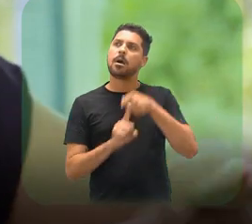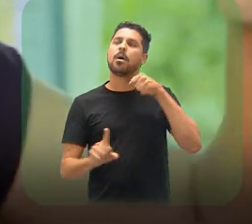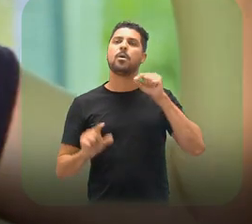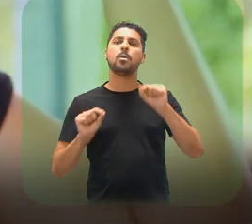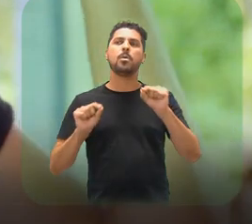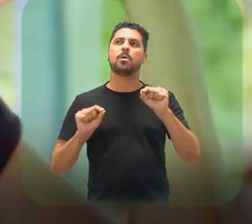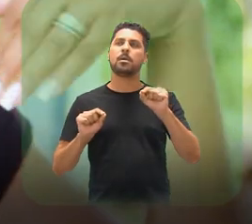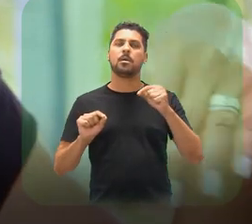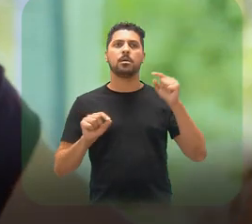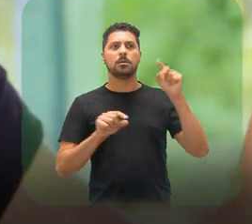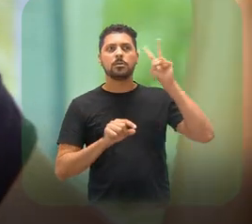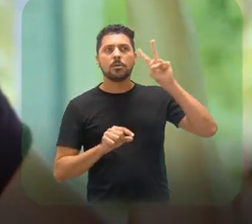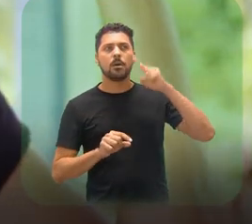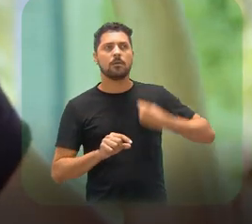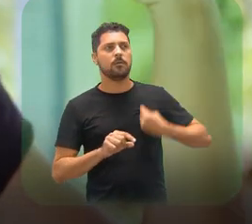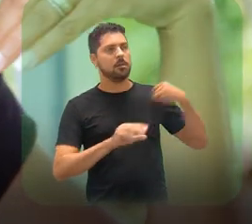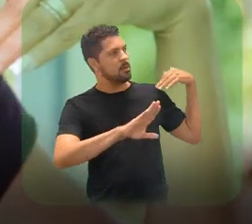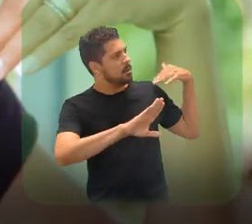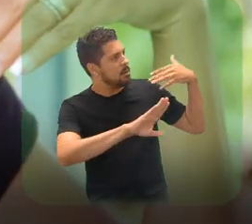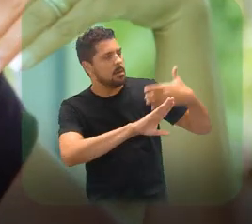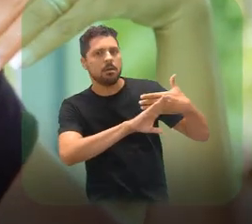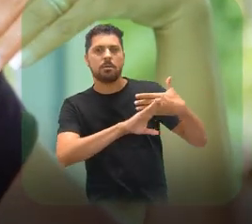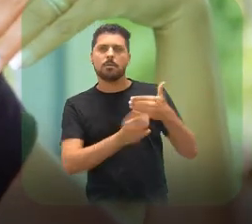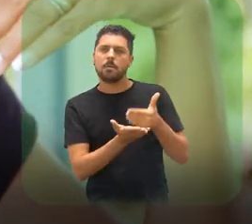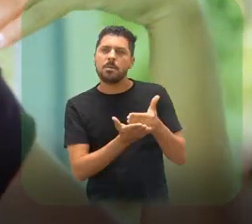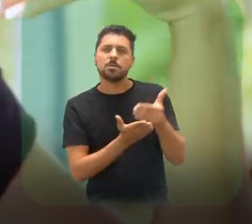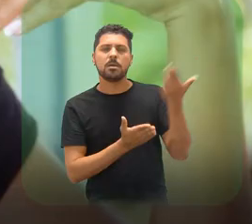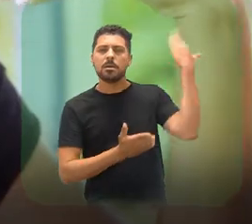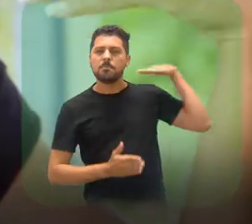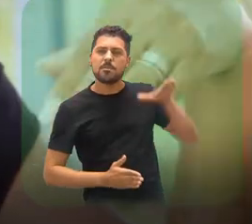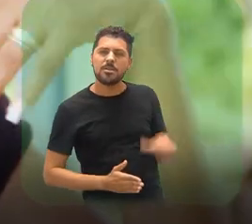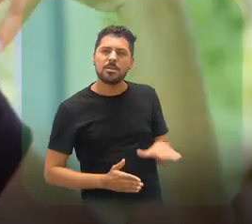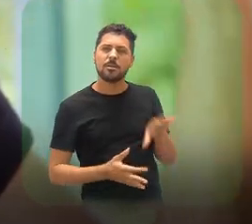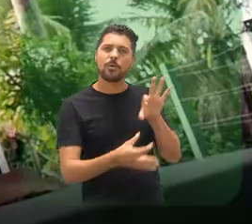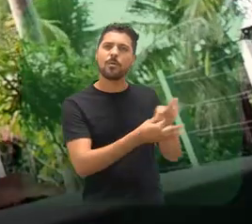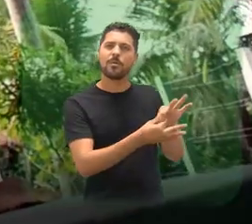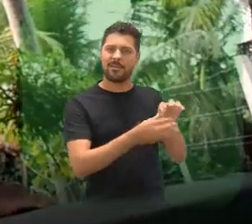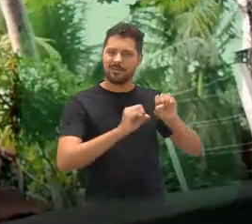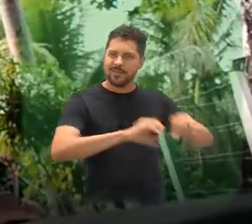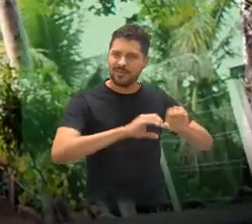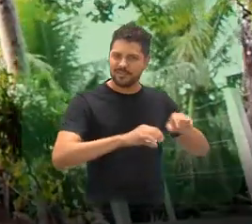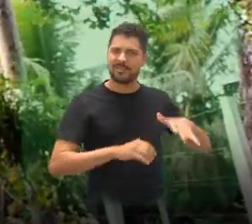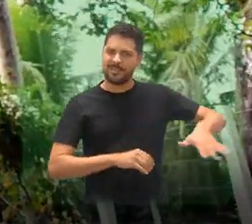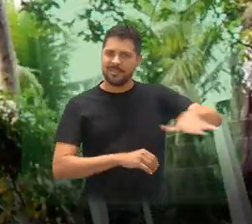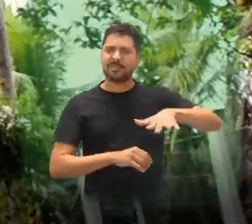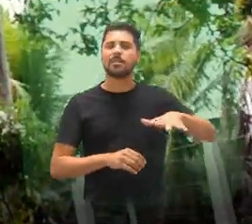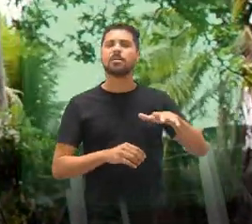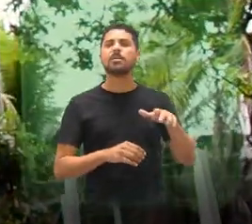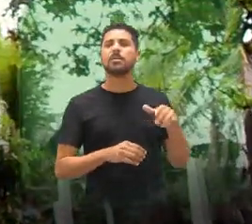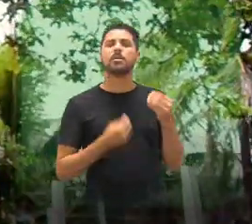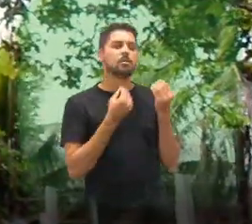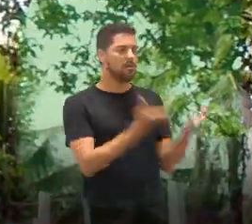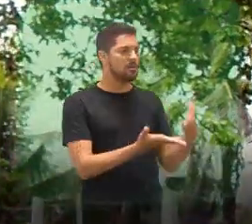parte também da minha trajetória de vida, do meu início de contato com a educação, que vem desde pequenininha, que é poder